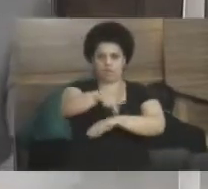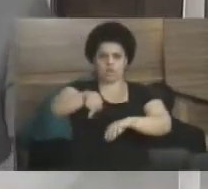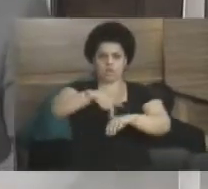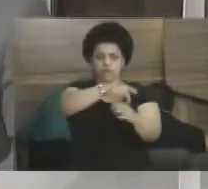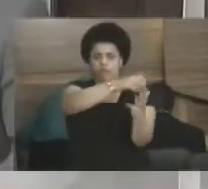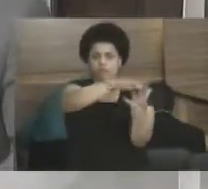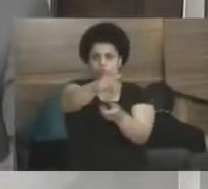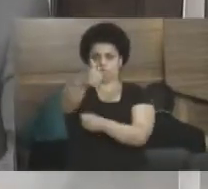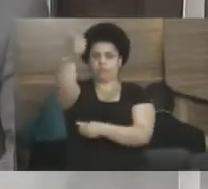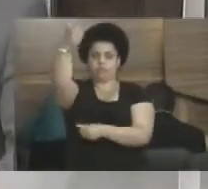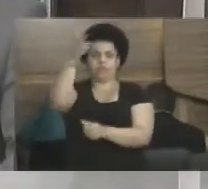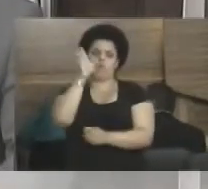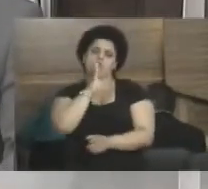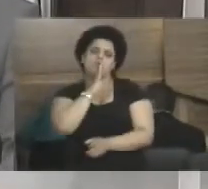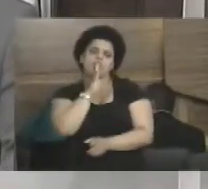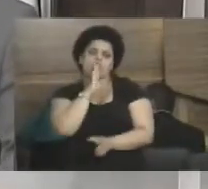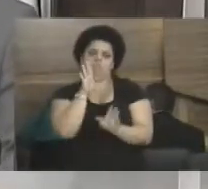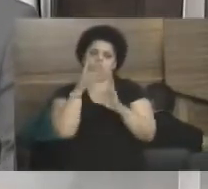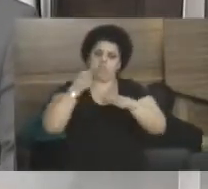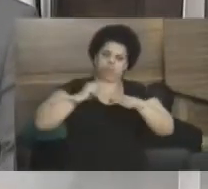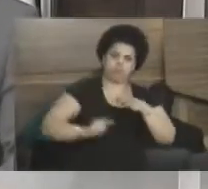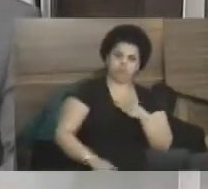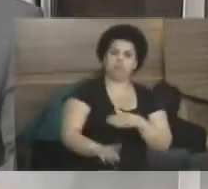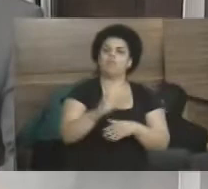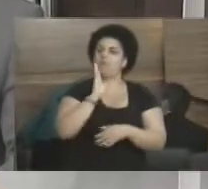mundo. Ele conhece bem